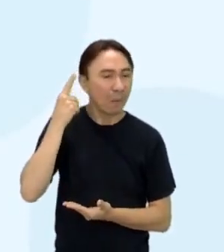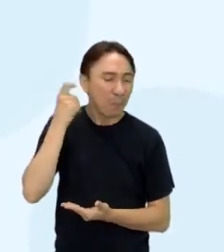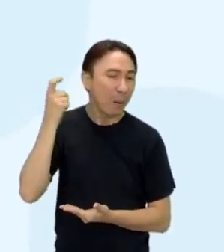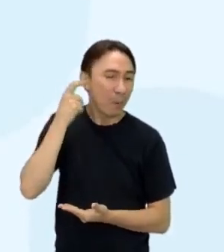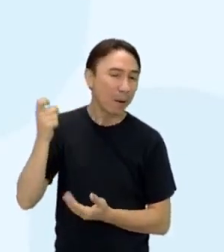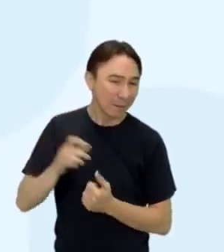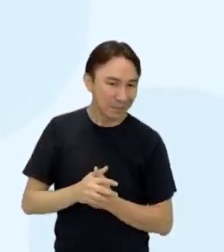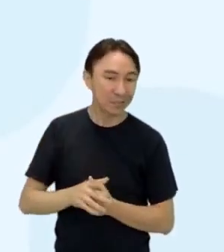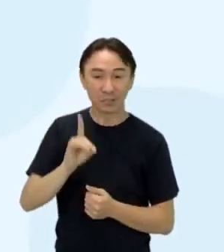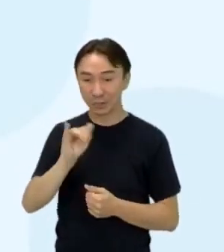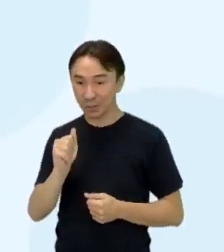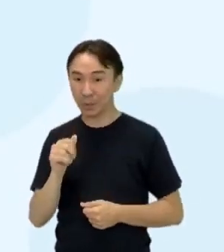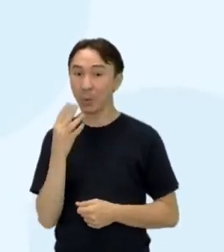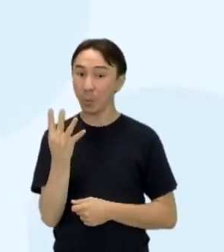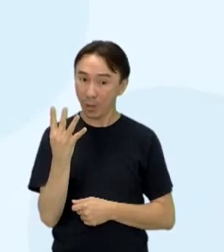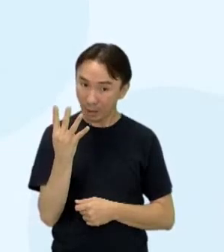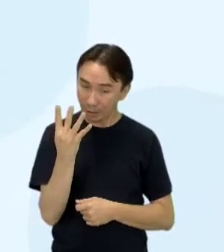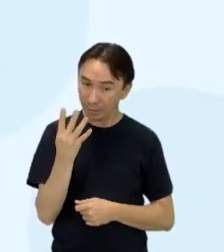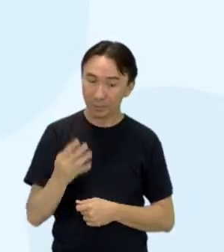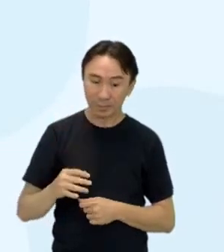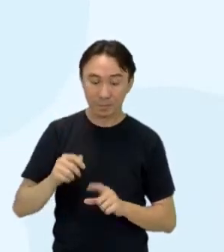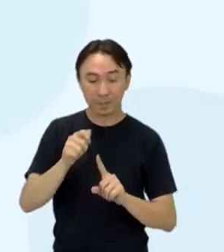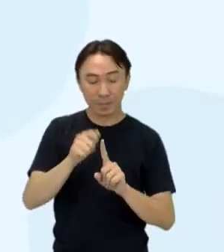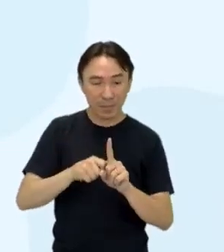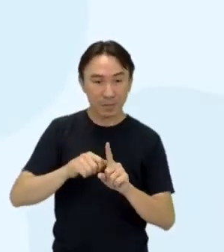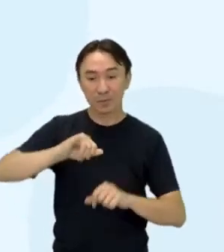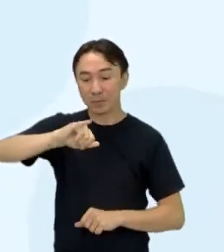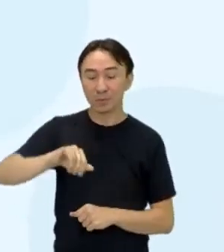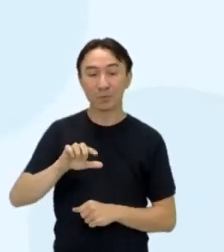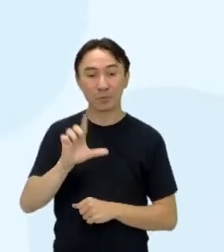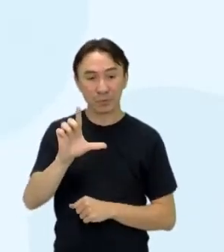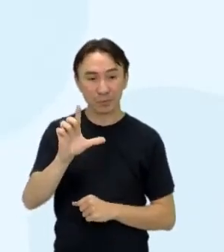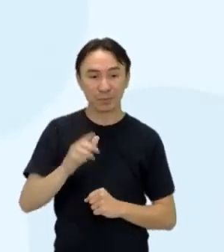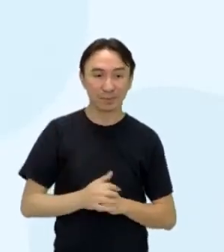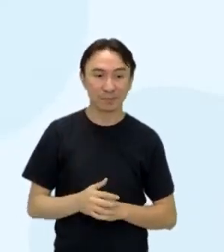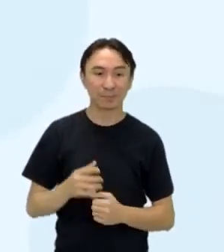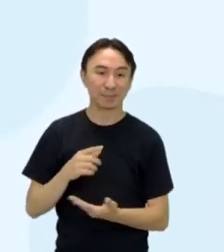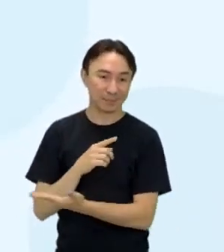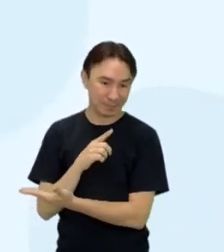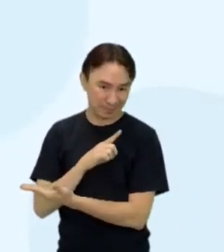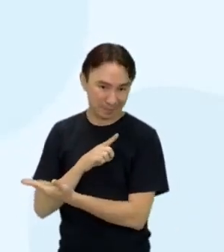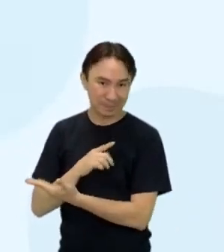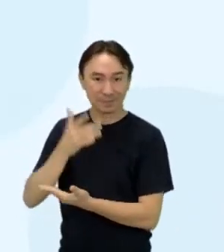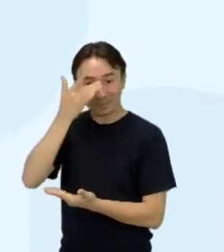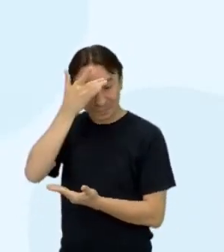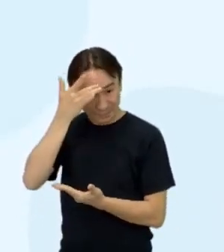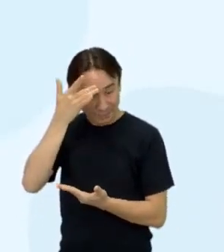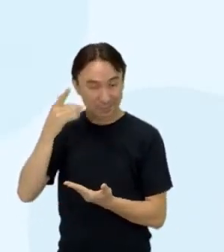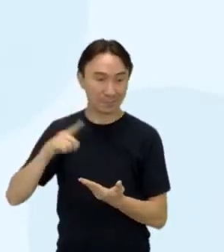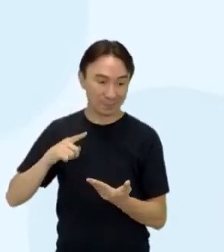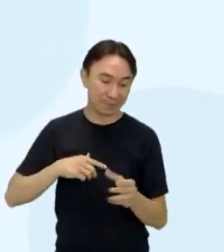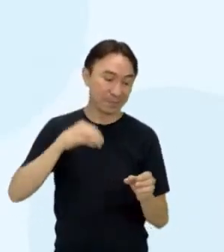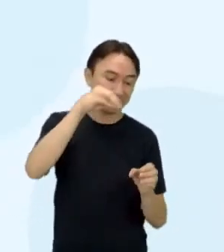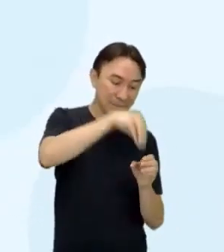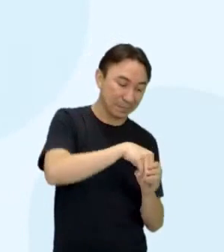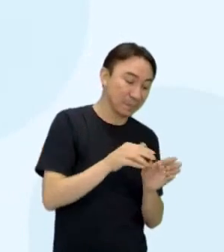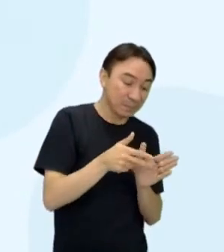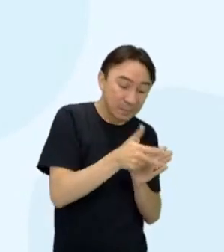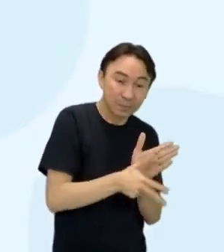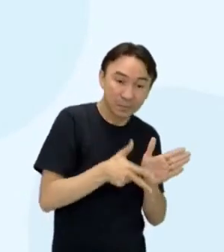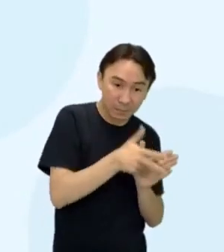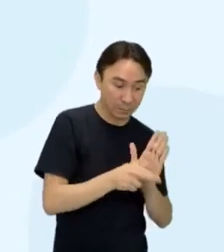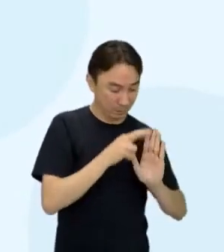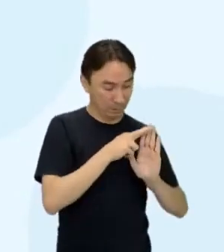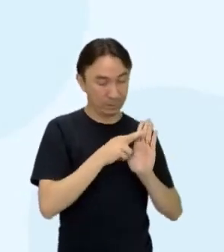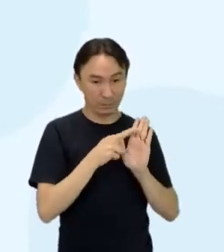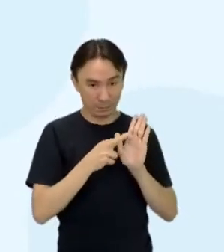Ocorreu-me compor umas certas regras para uso dos que frequentam bondes. O desenvolvimento que tem tido entre nós esse